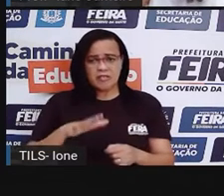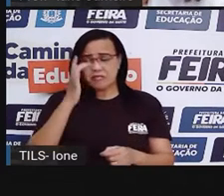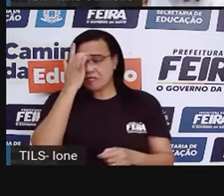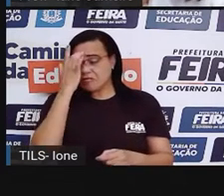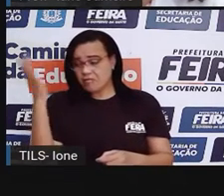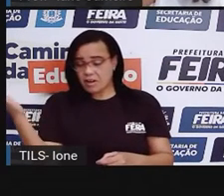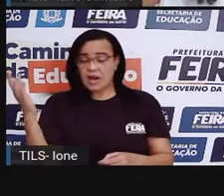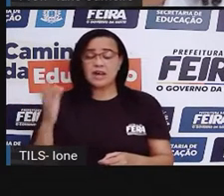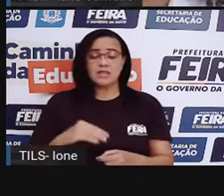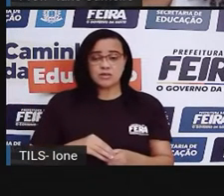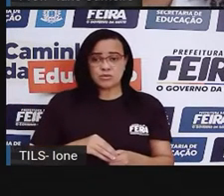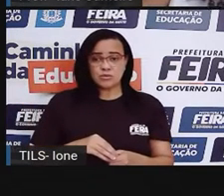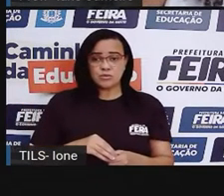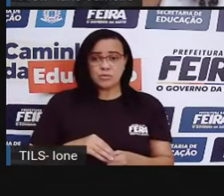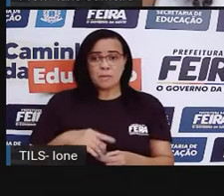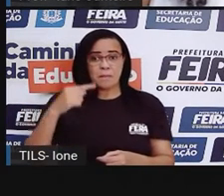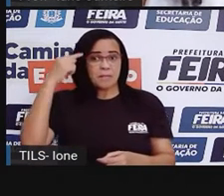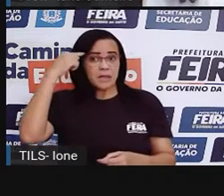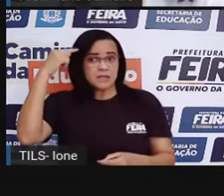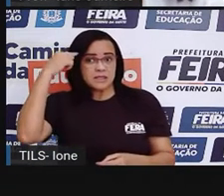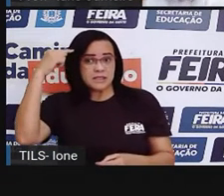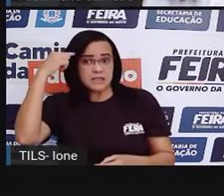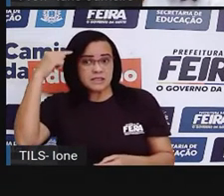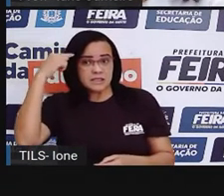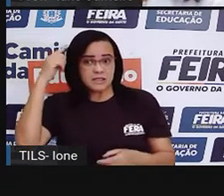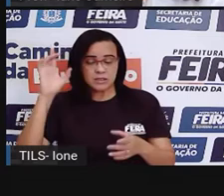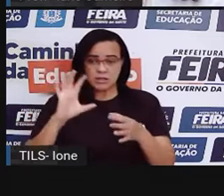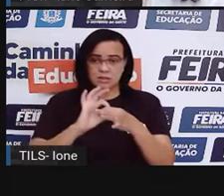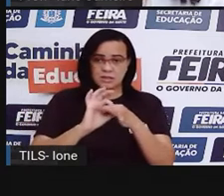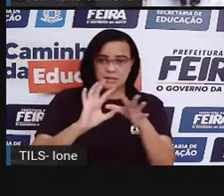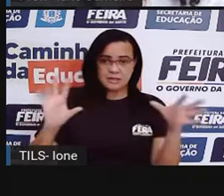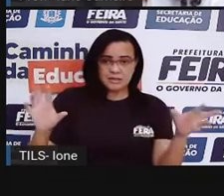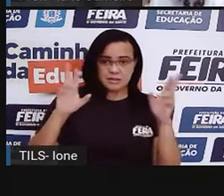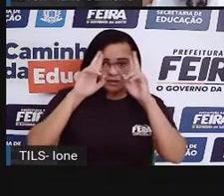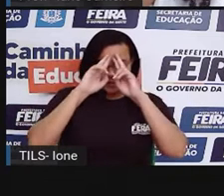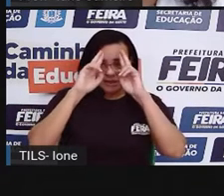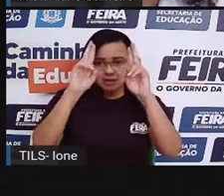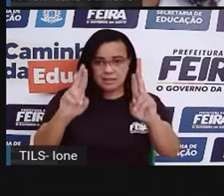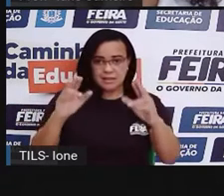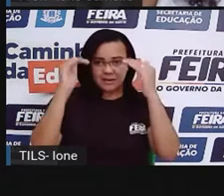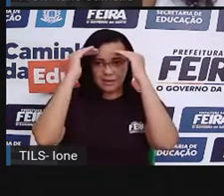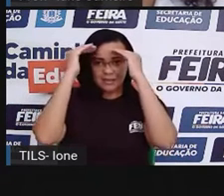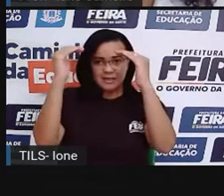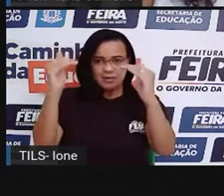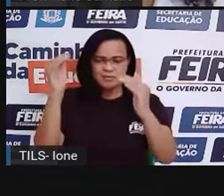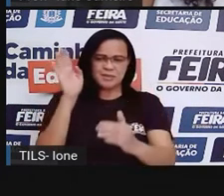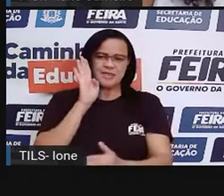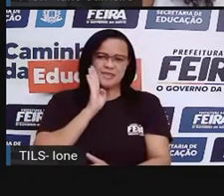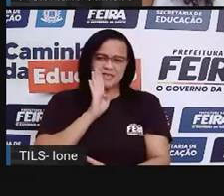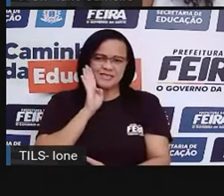cresçamos com liberdade e respeito. Olha que legal.